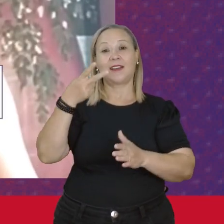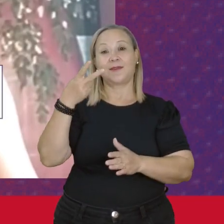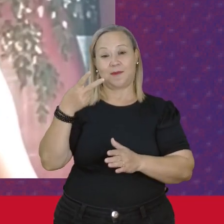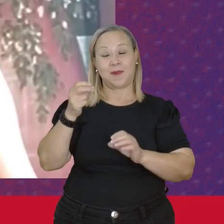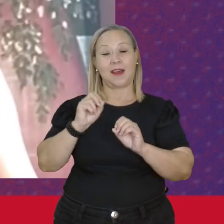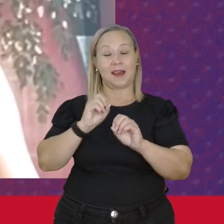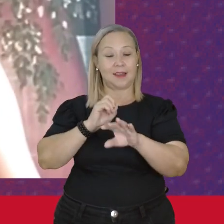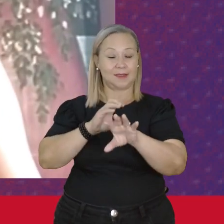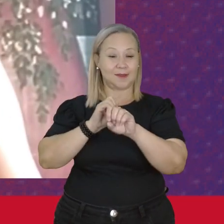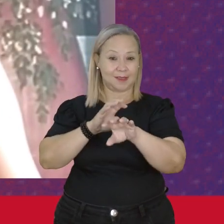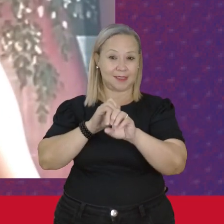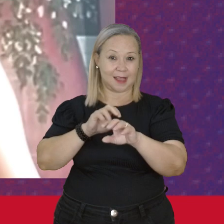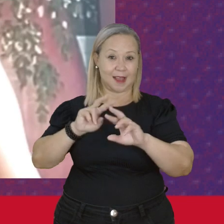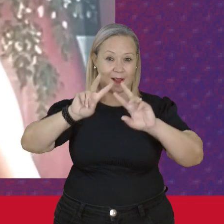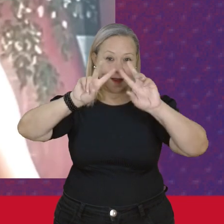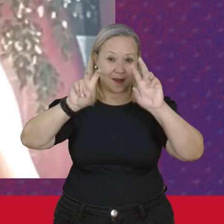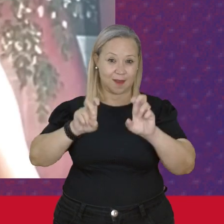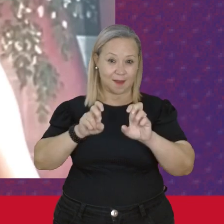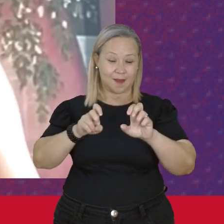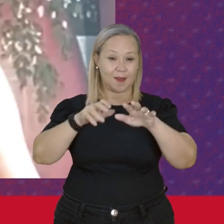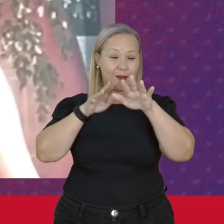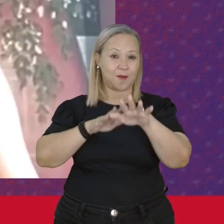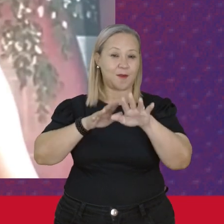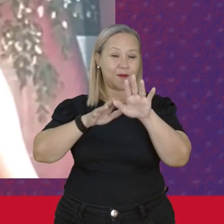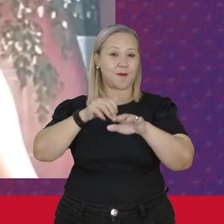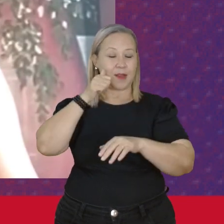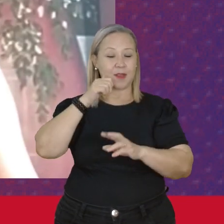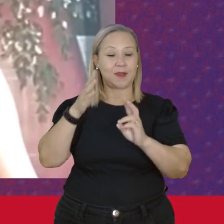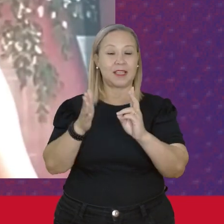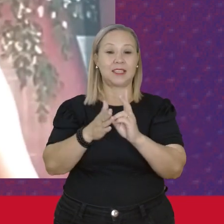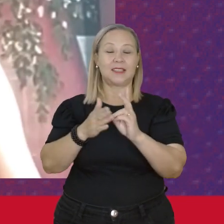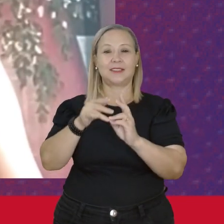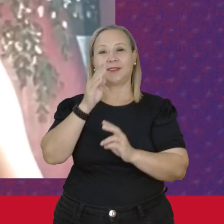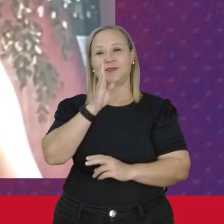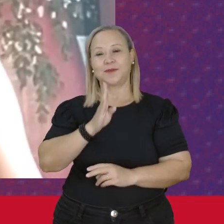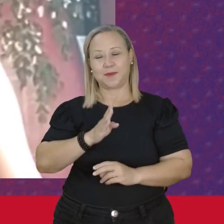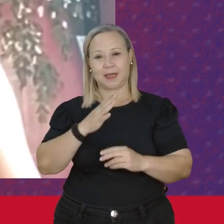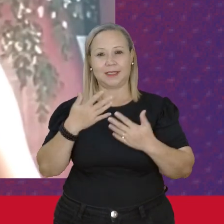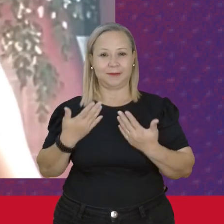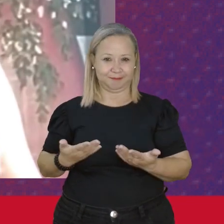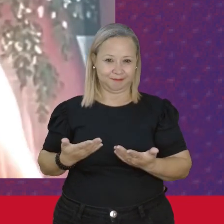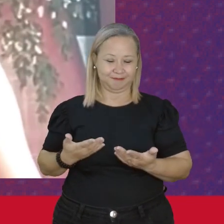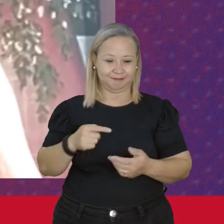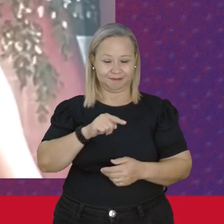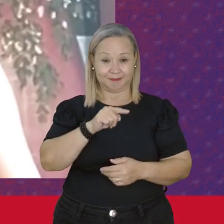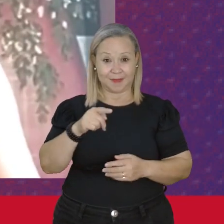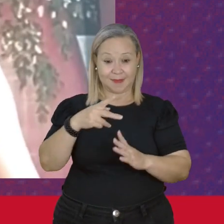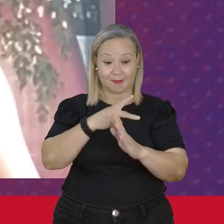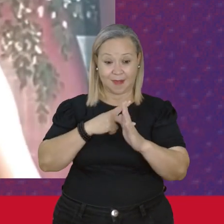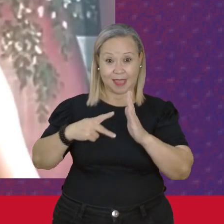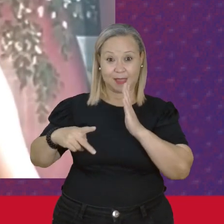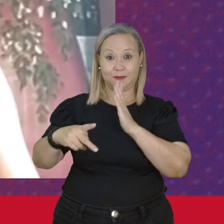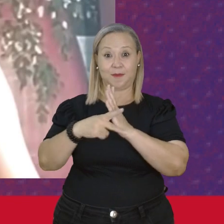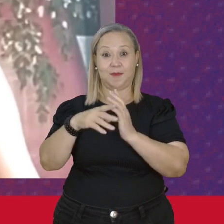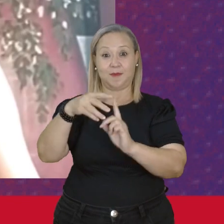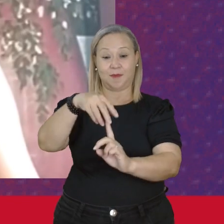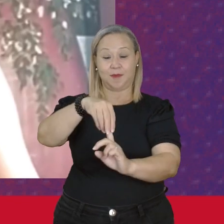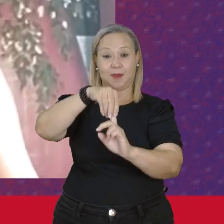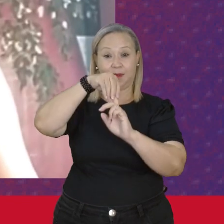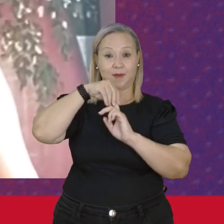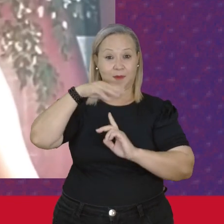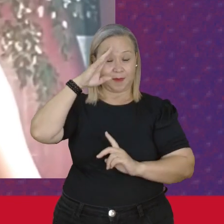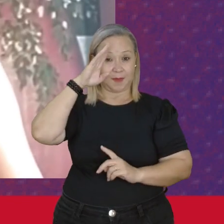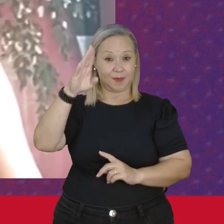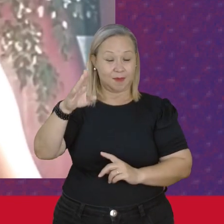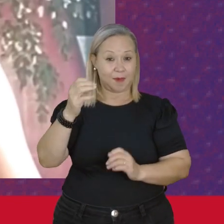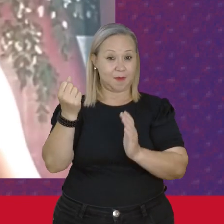aula Sobre o movimento de mulheres indígenas do Brasil Esse protagonismo Principalmente no século